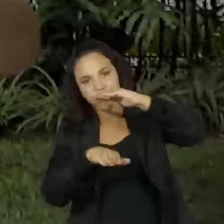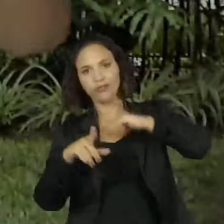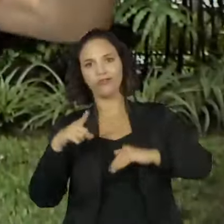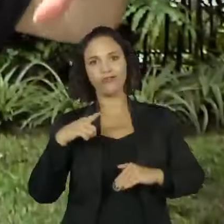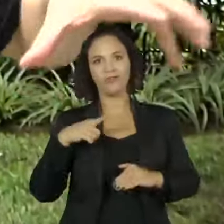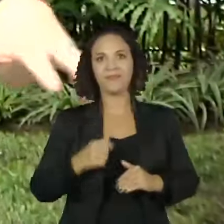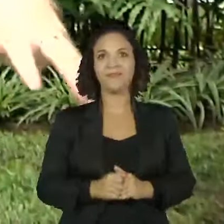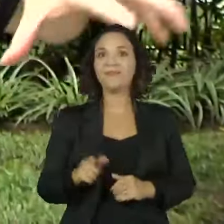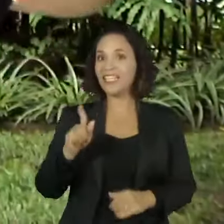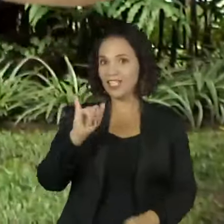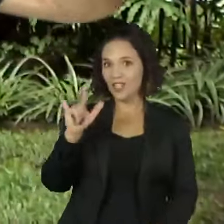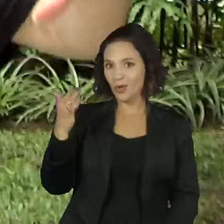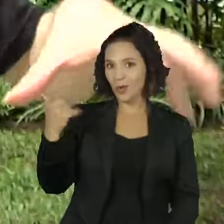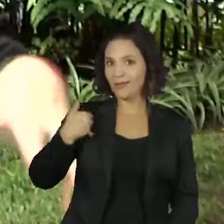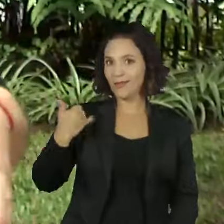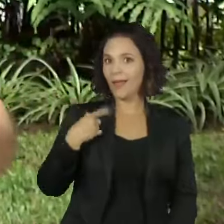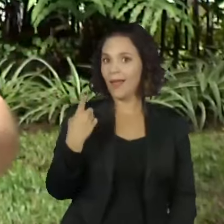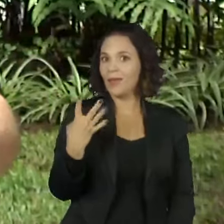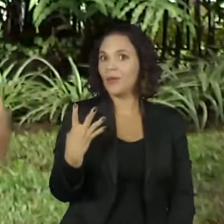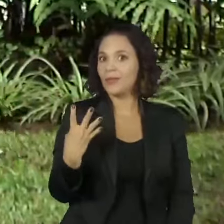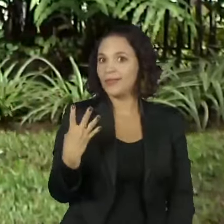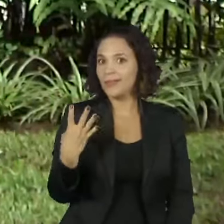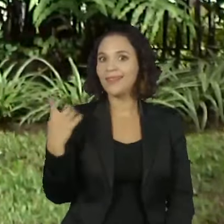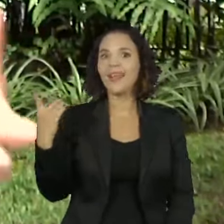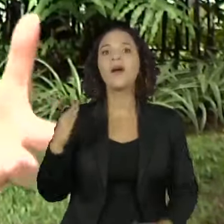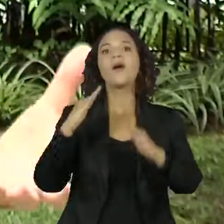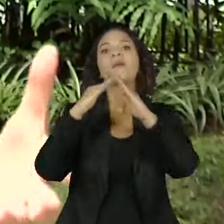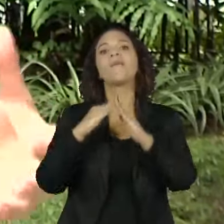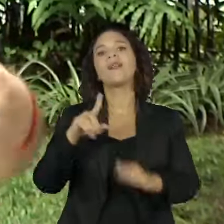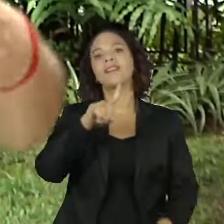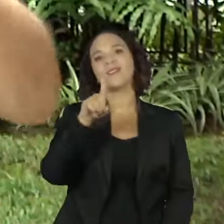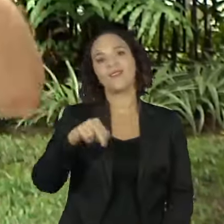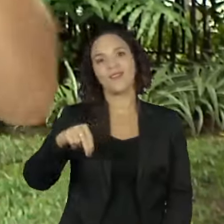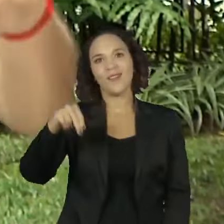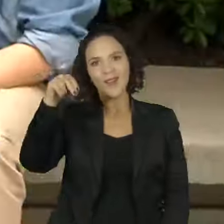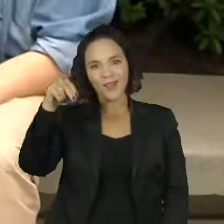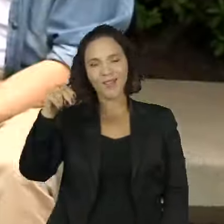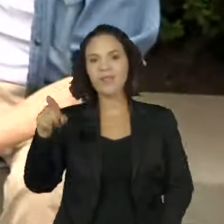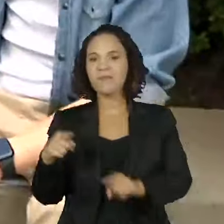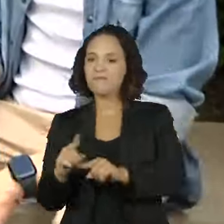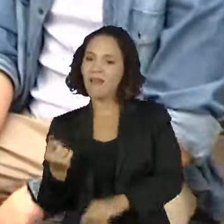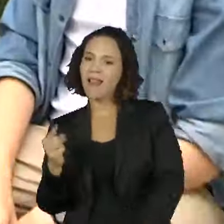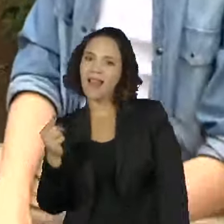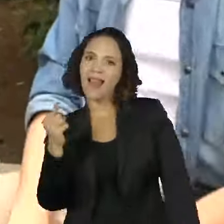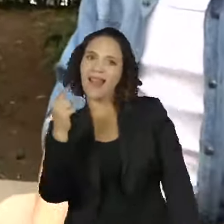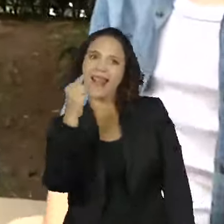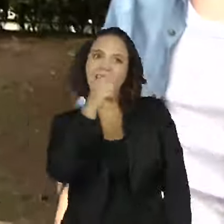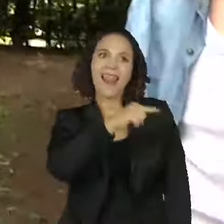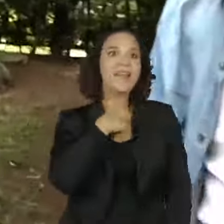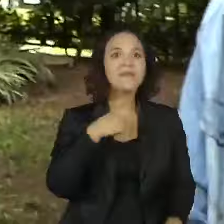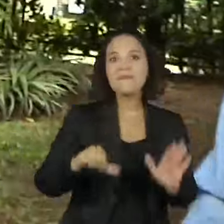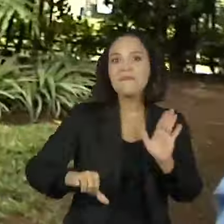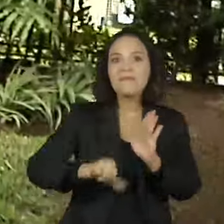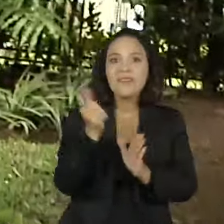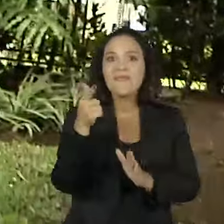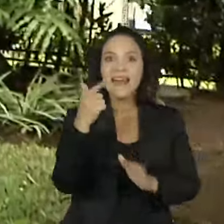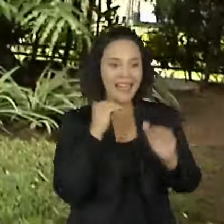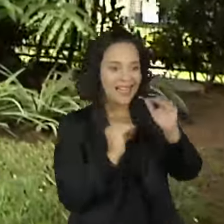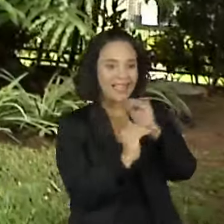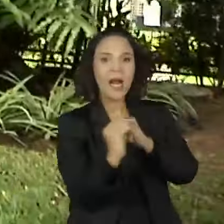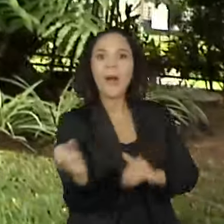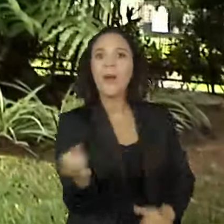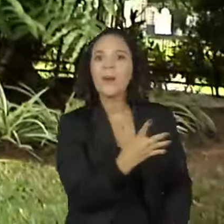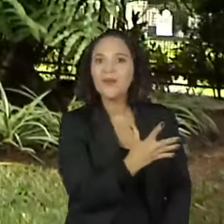O Gil tinha 14 anos na época. Morava na Zona Norte e atravessou a cidade só para andar no chamado Trem Novo.